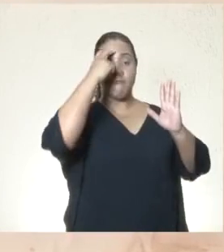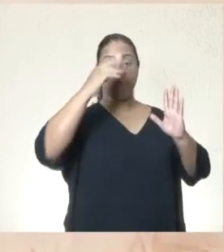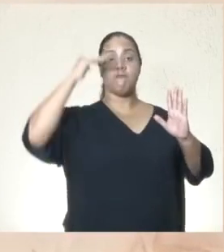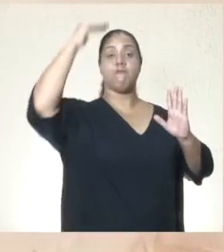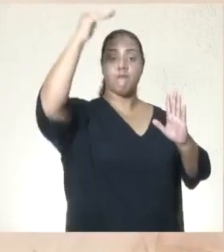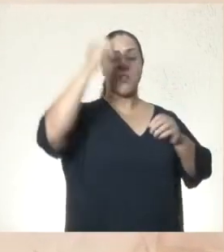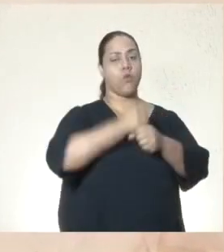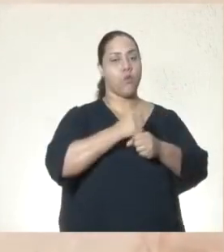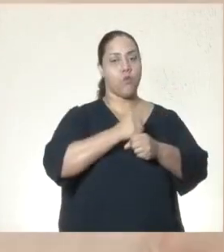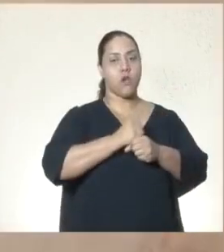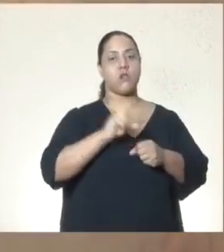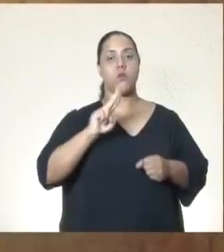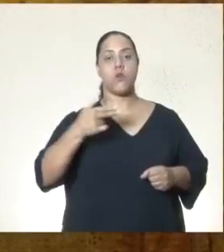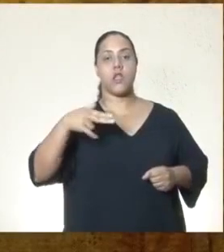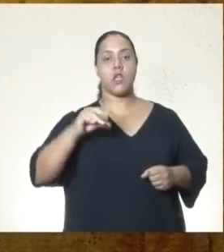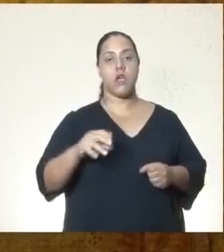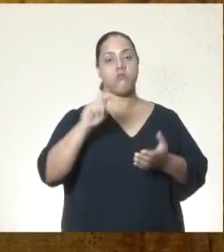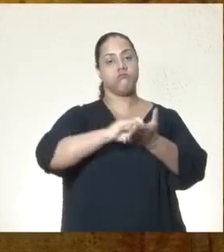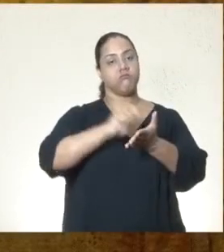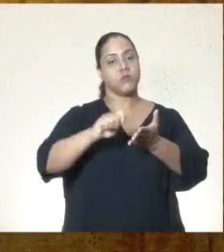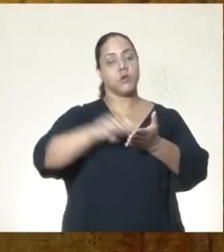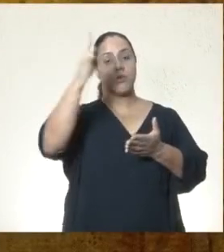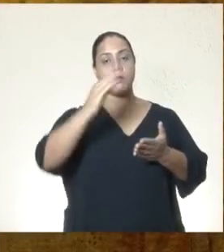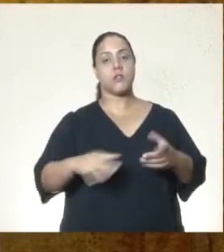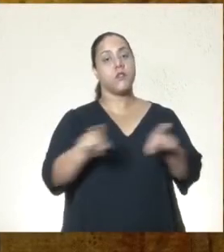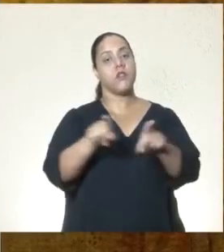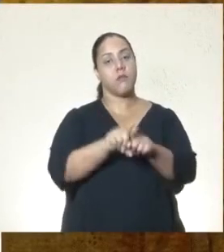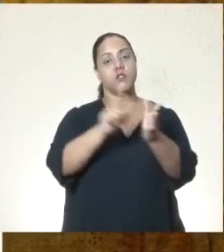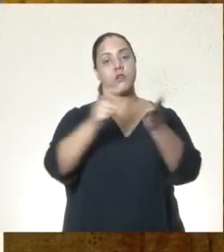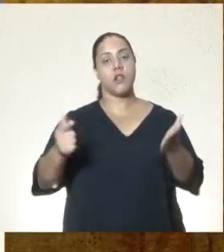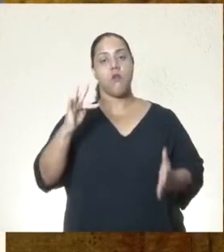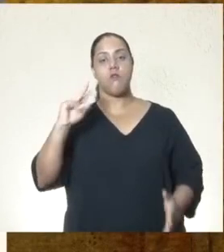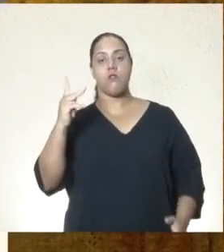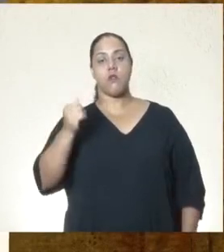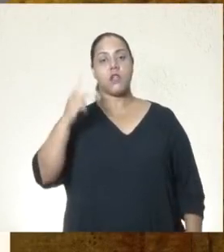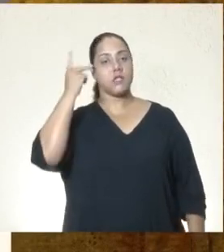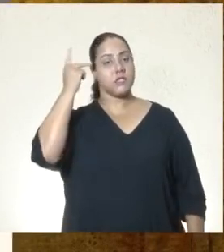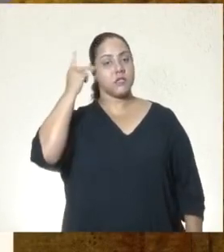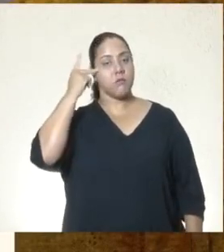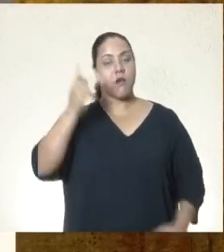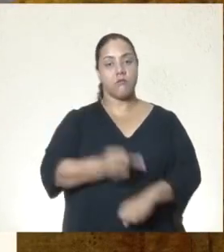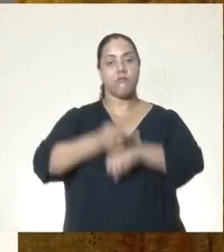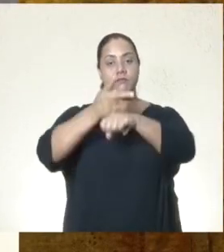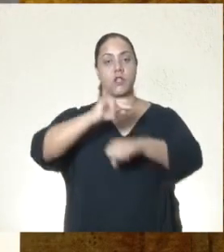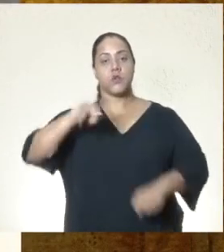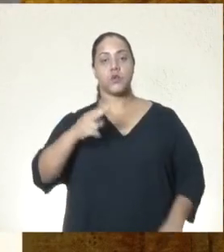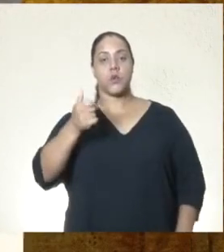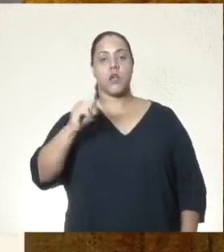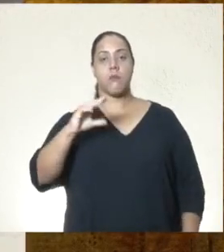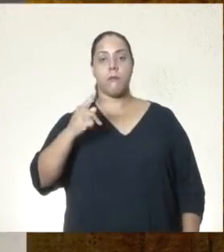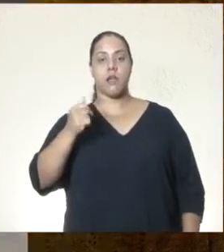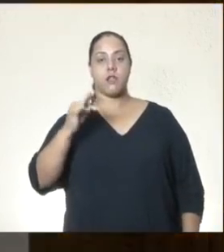a intelectual do ano pela União Brasileira de Escritores e pelo jornal Folha de São Paulo, recebendo o troféu Juca